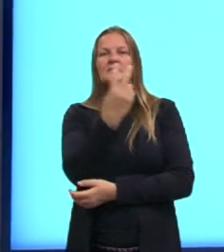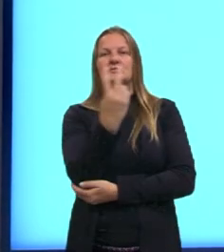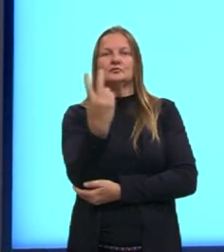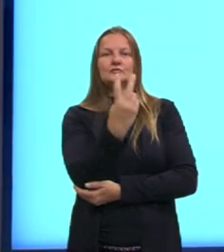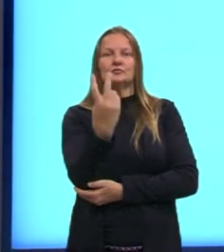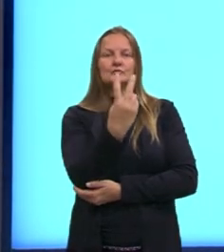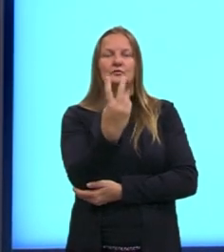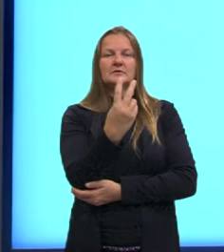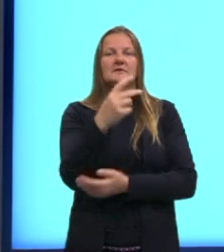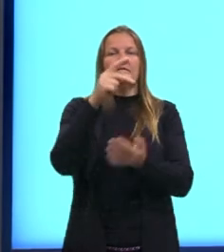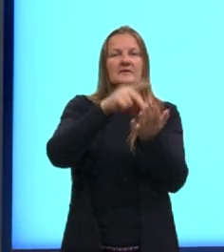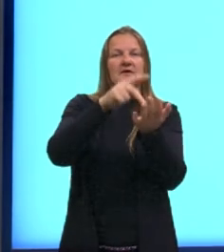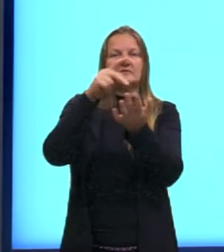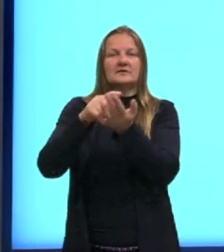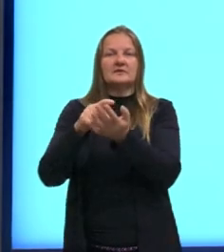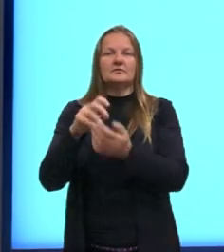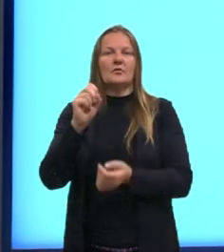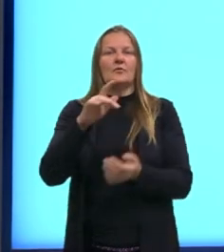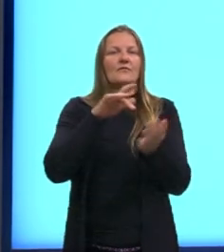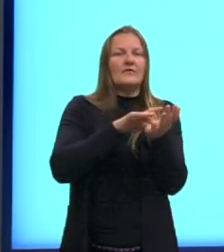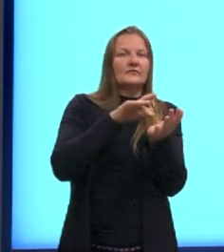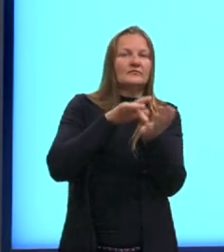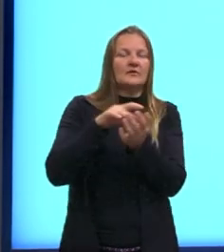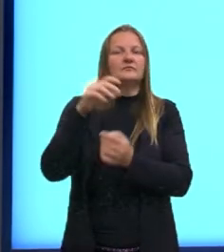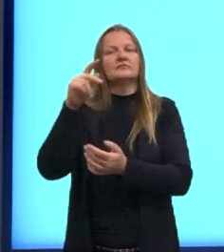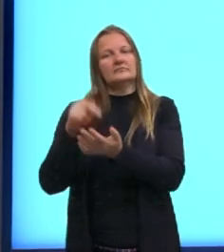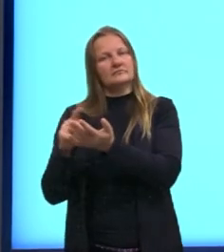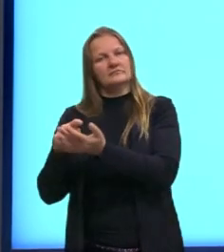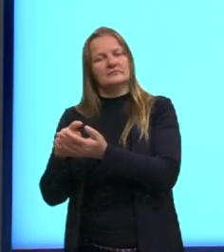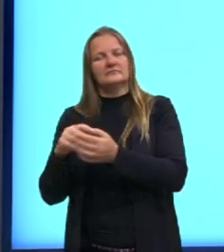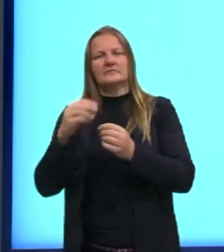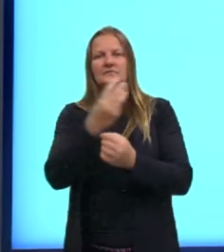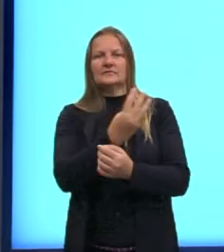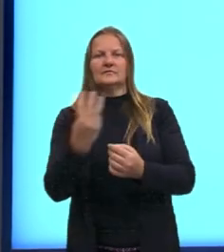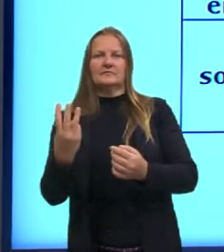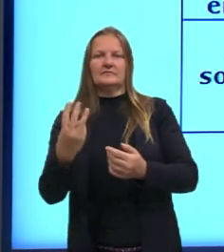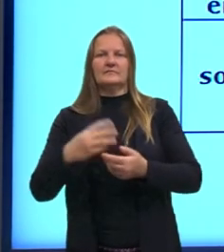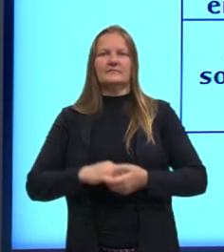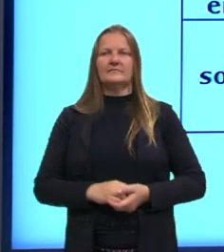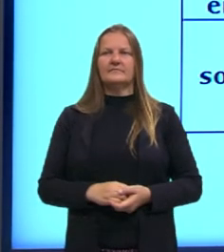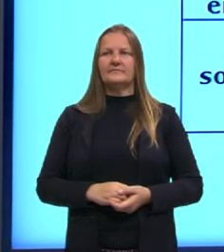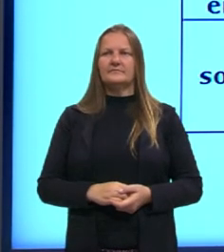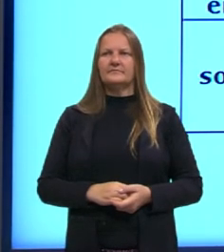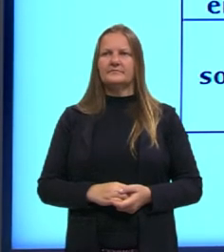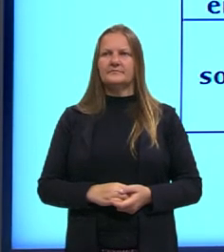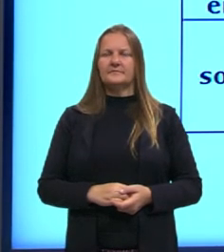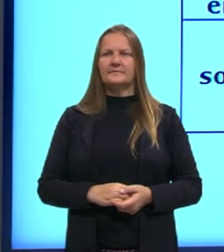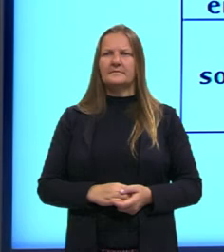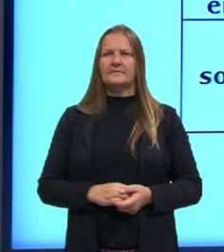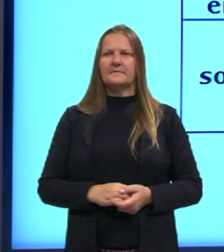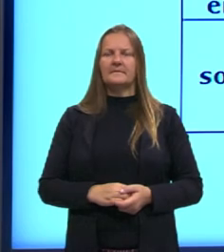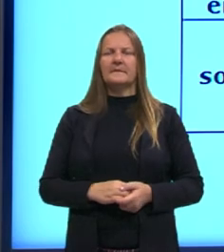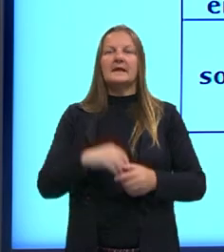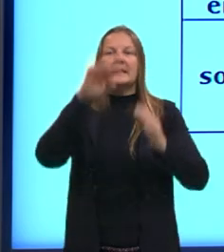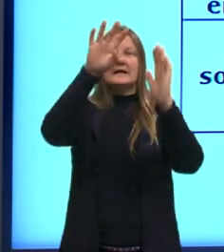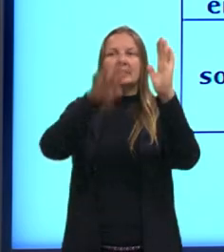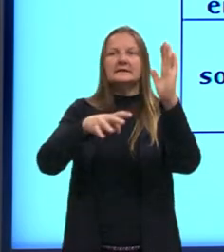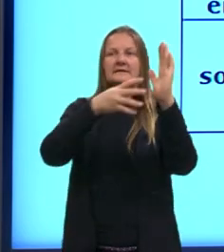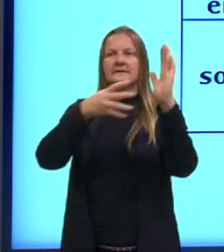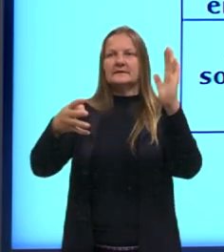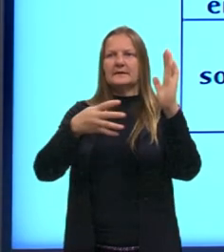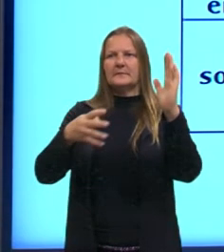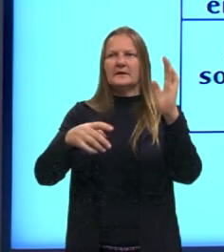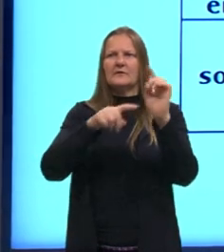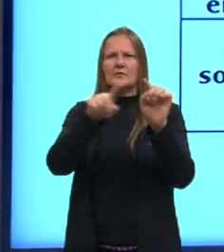sentenças forem verdadeiras ou quando as duas sentenças forem falsas. aqui eu deixei essa tabelinha que depois